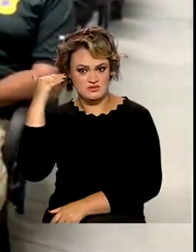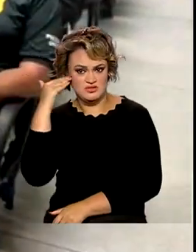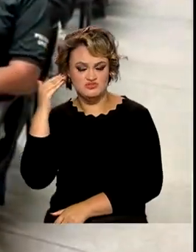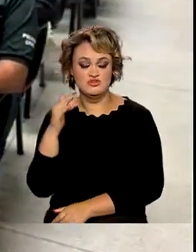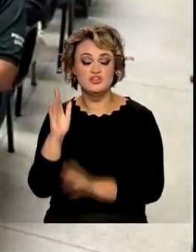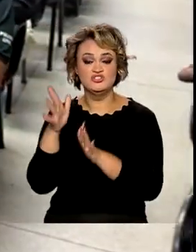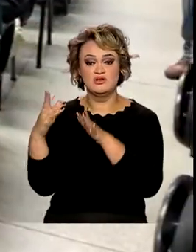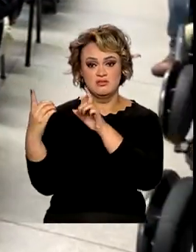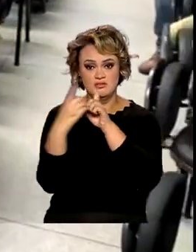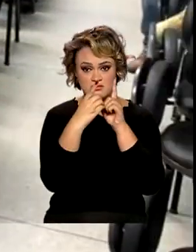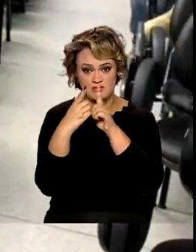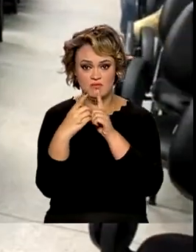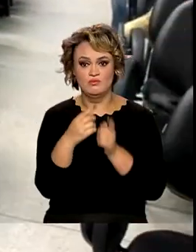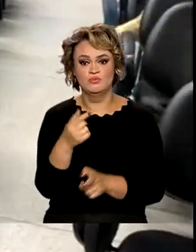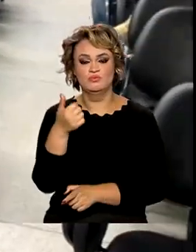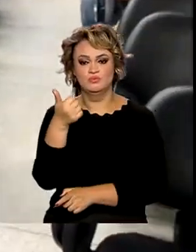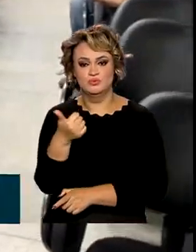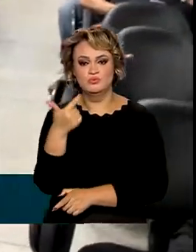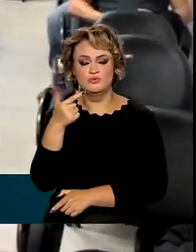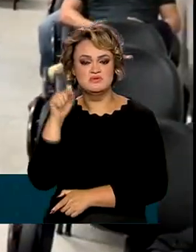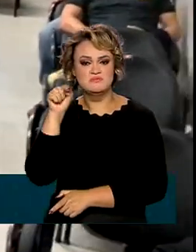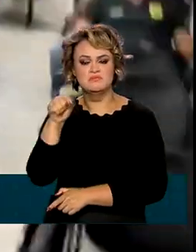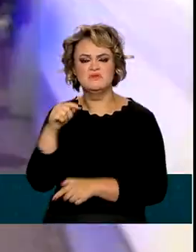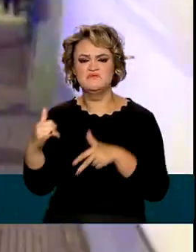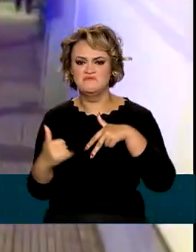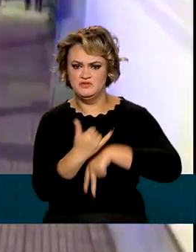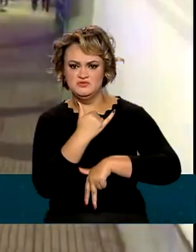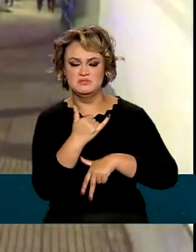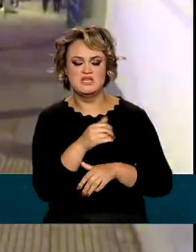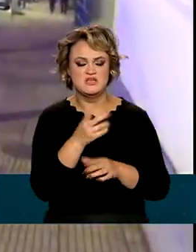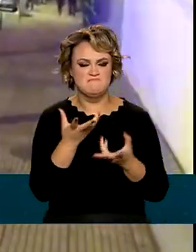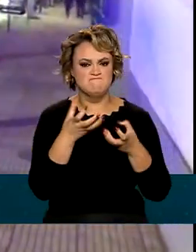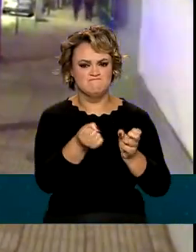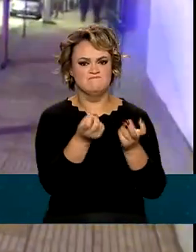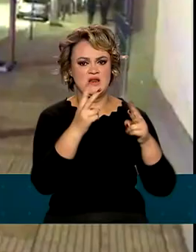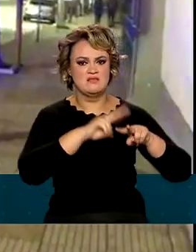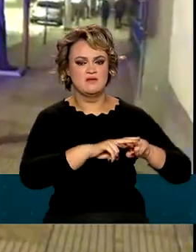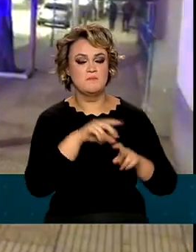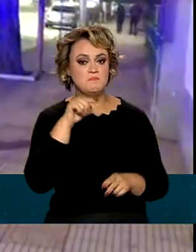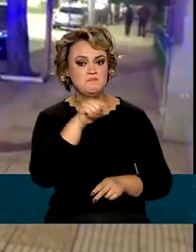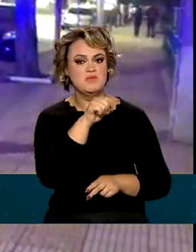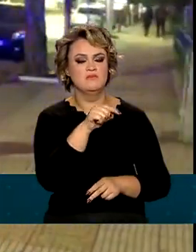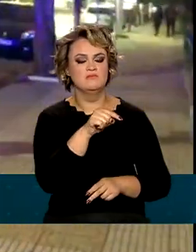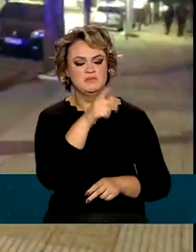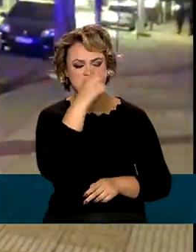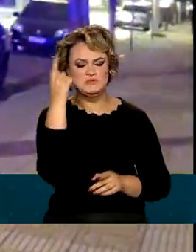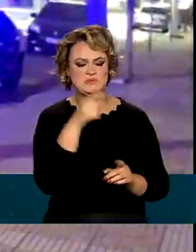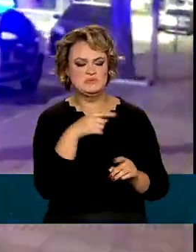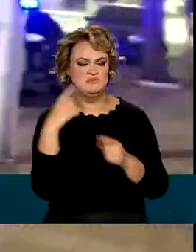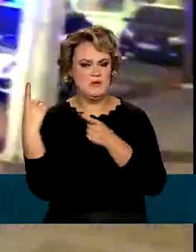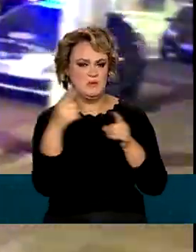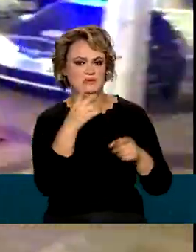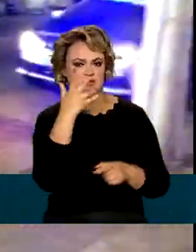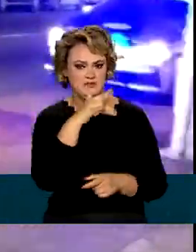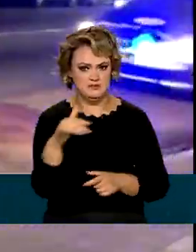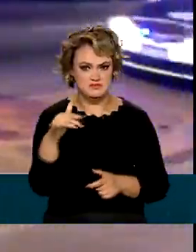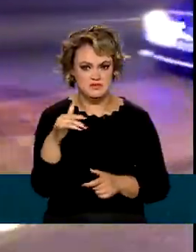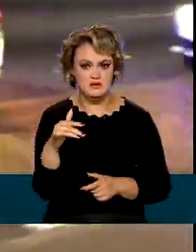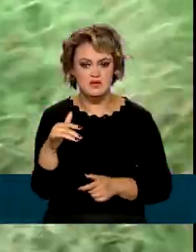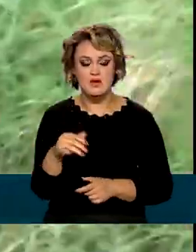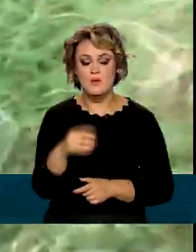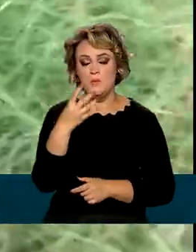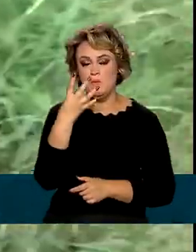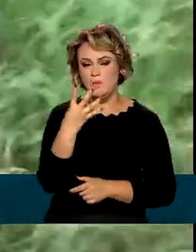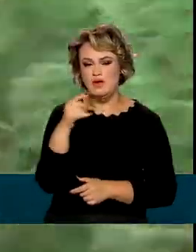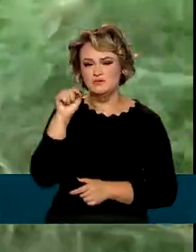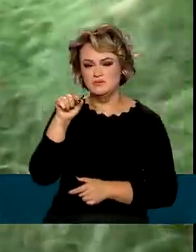atendidas mais de 12 mil vítimas e presos, cerca de mil agressores. Quase 4.700